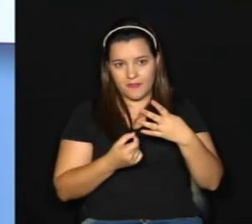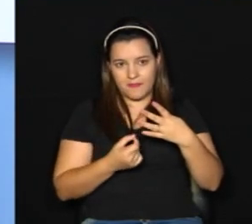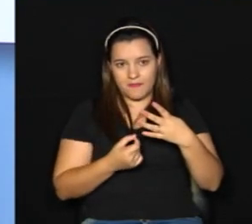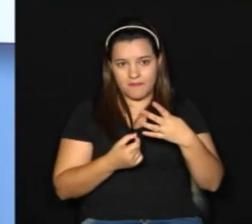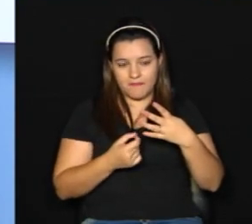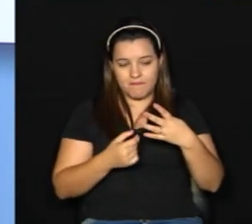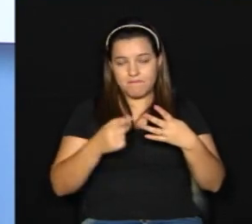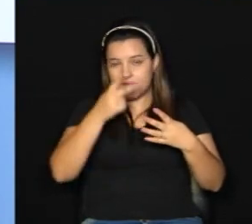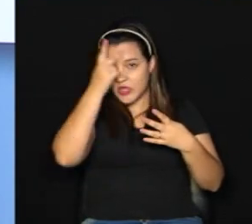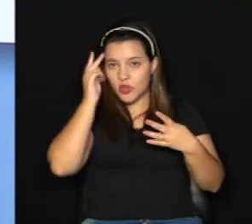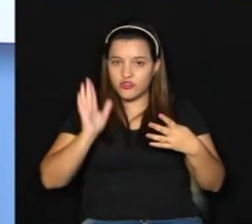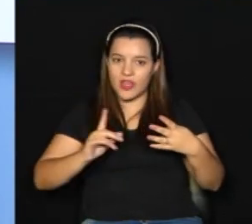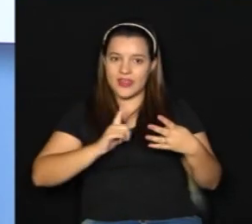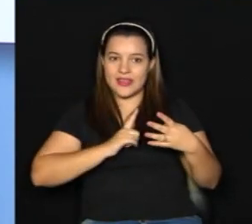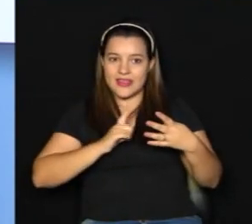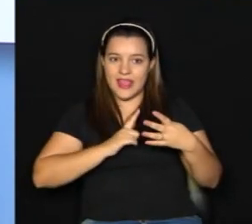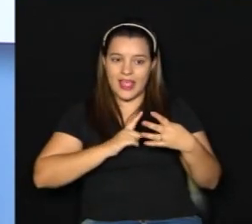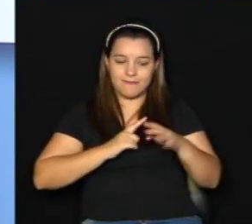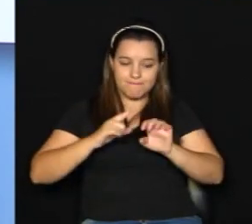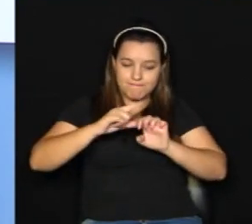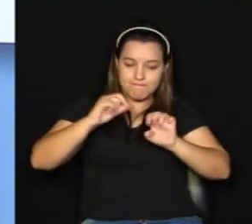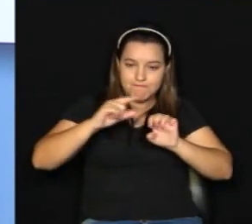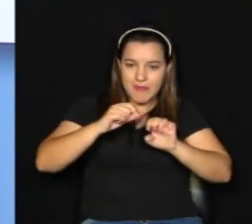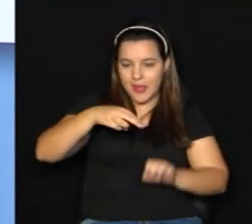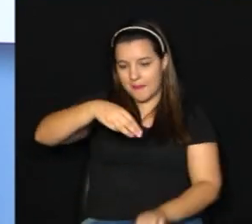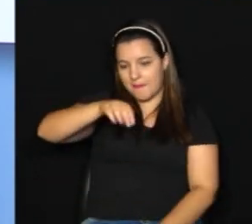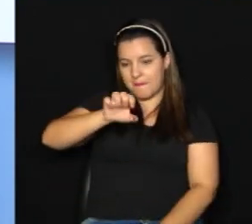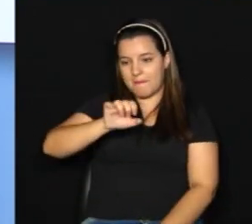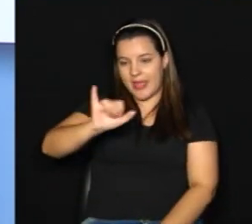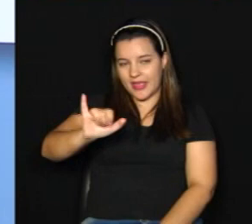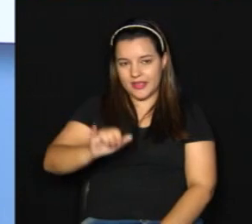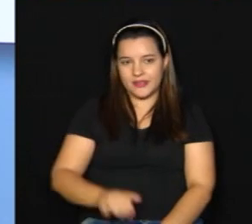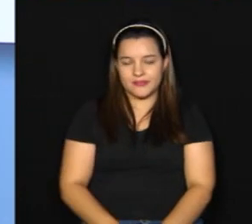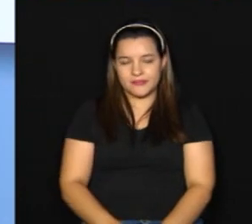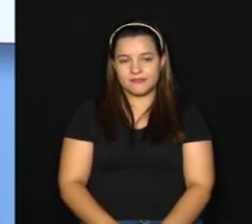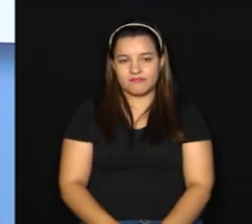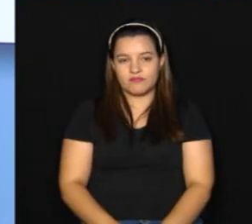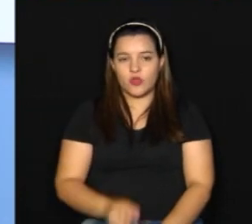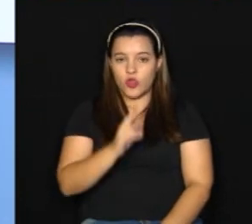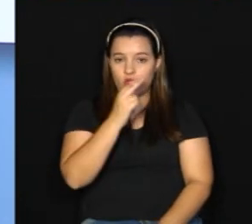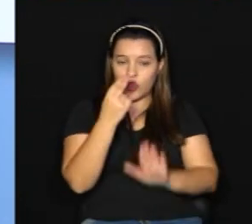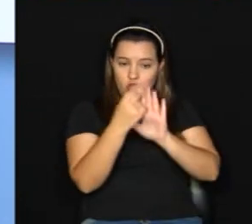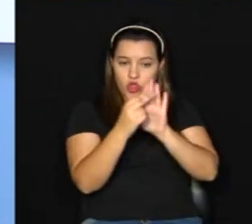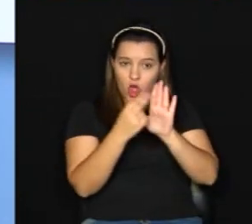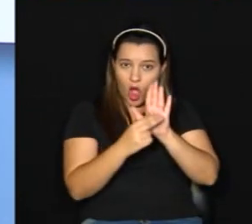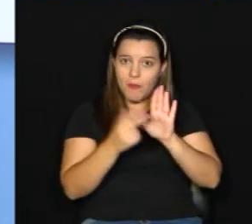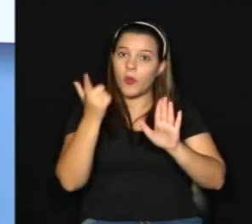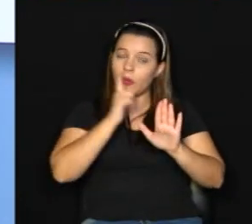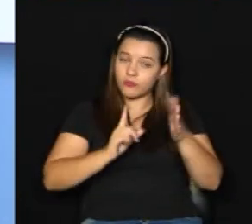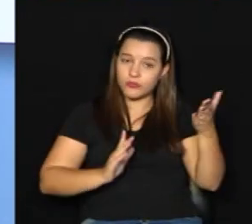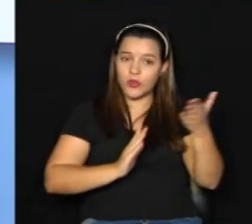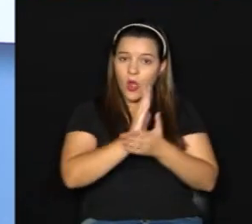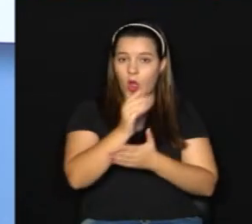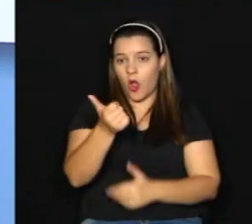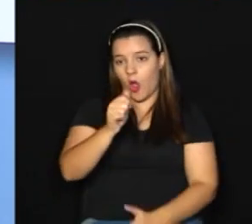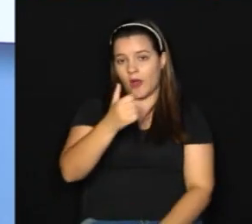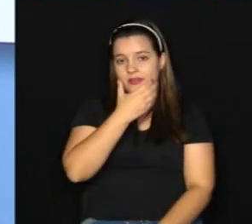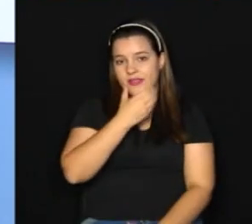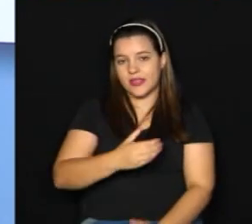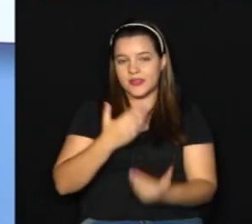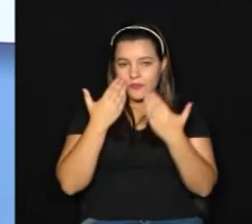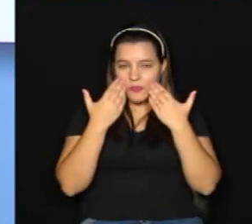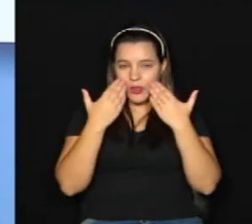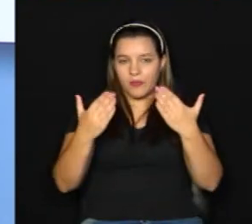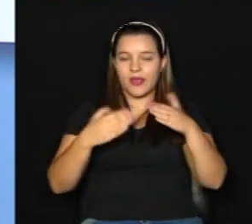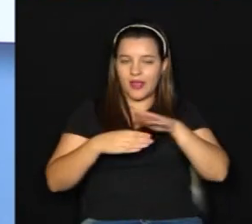microempreendedores solidários. Os selecionados vão ser divulgados no dia 11 de dezembro. E aí é só